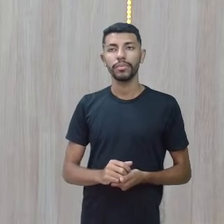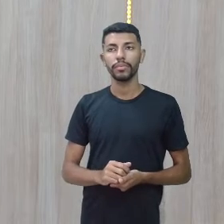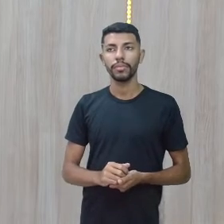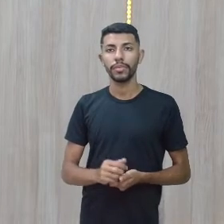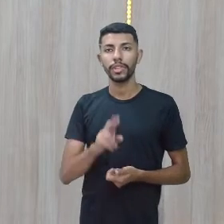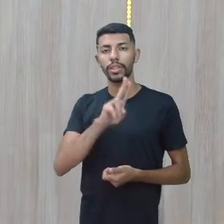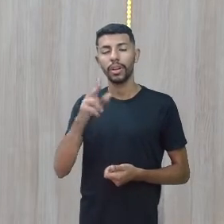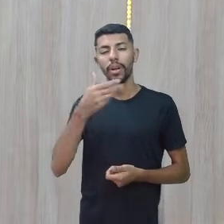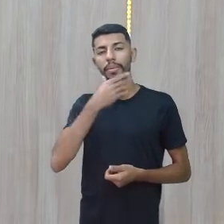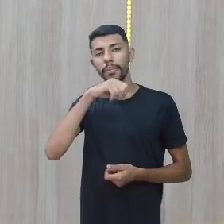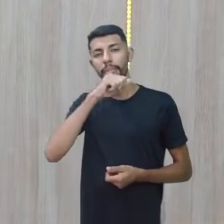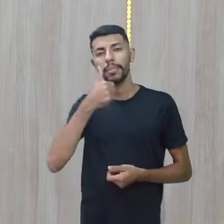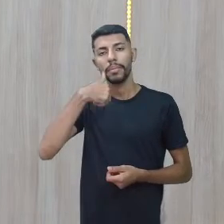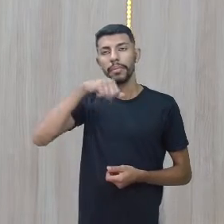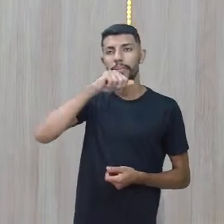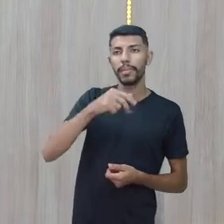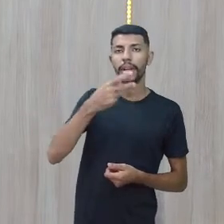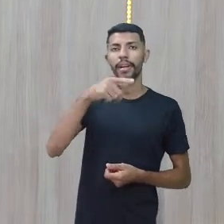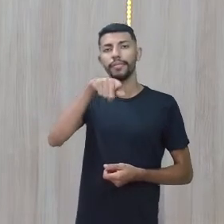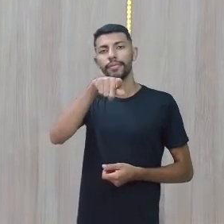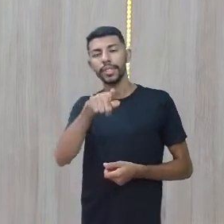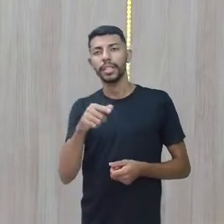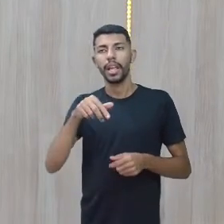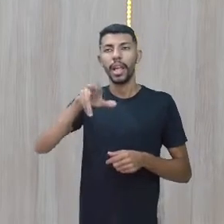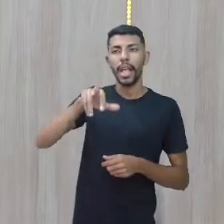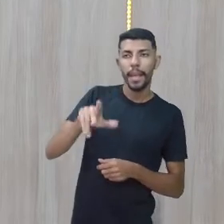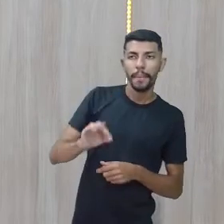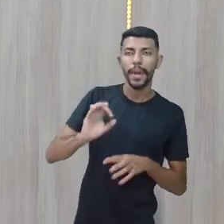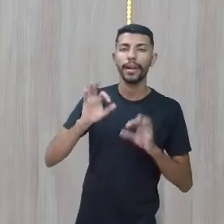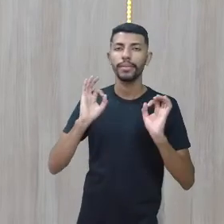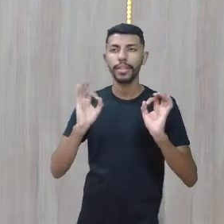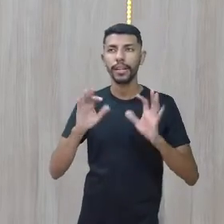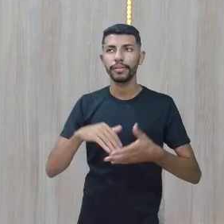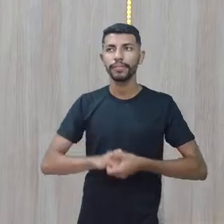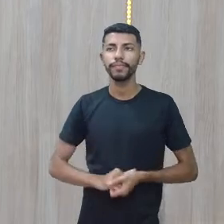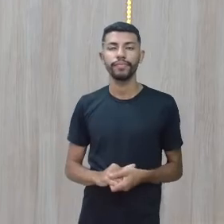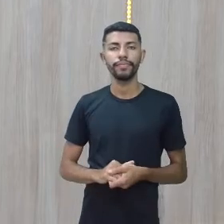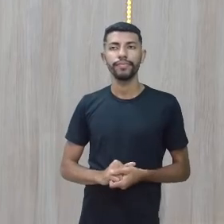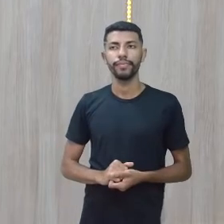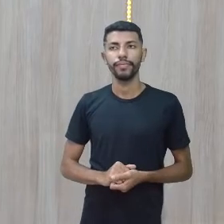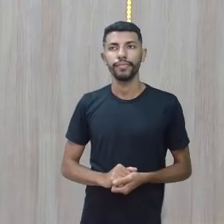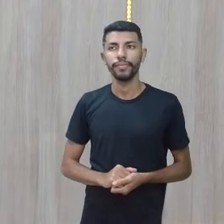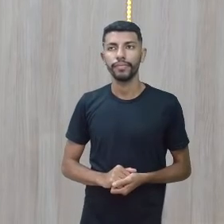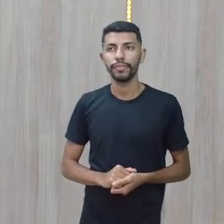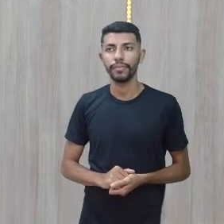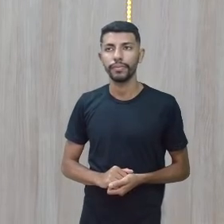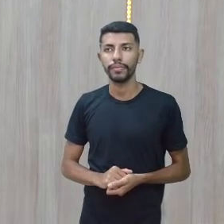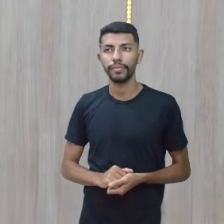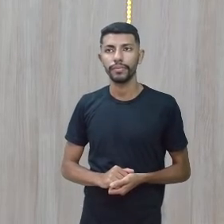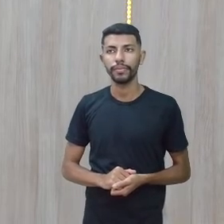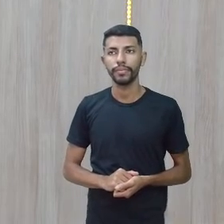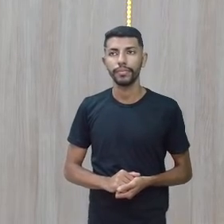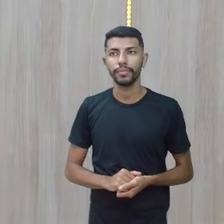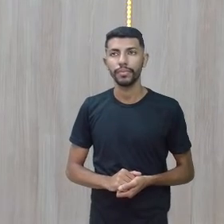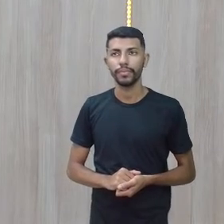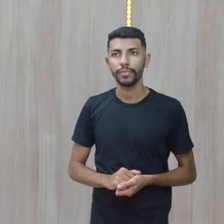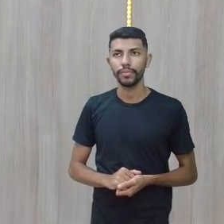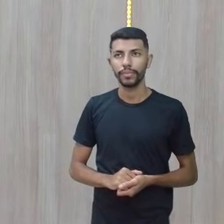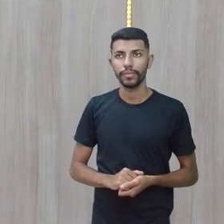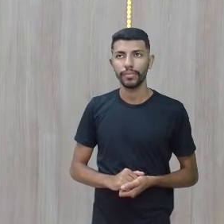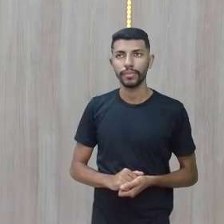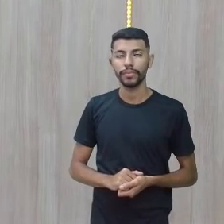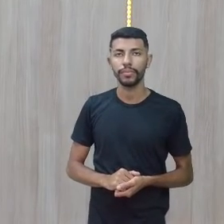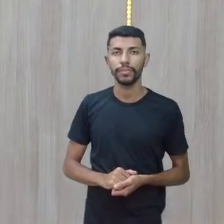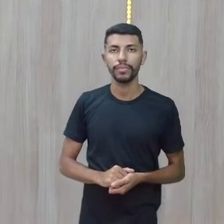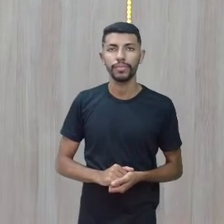vez, irmão, irmão, ou então se a sua família é maior, não sei quantos tem aí na família que você tem e que você participa,